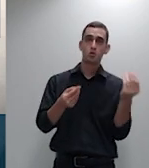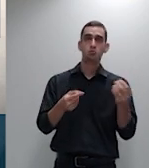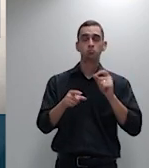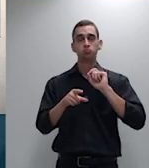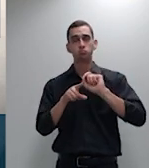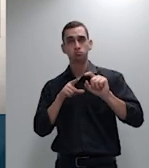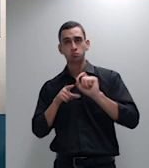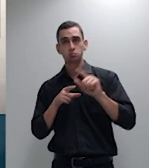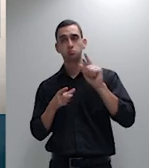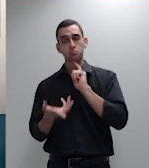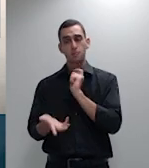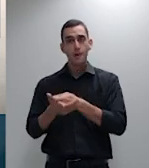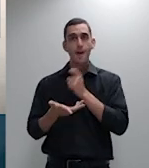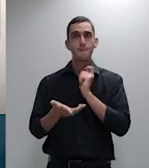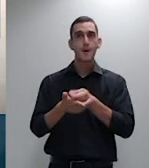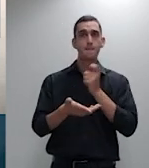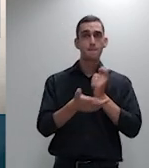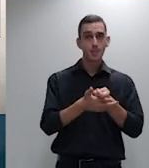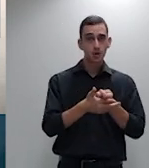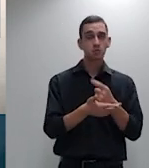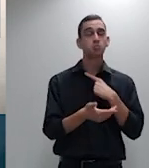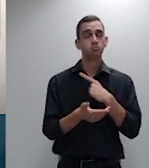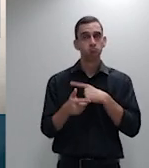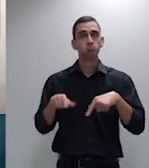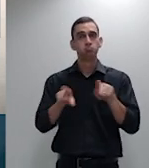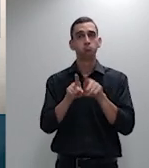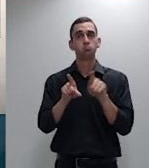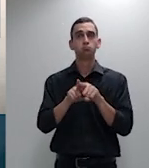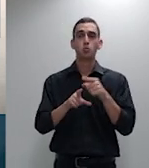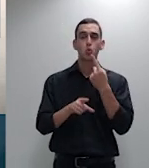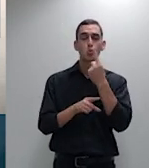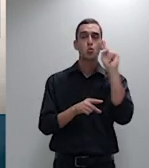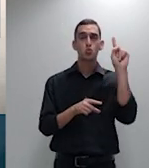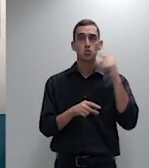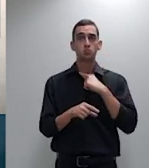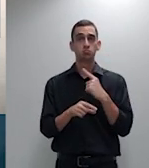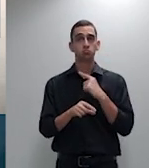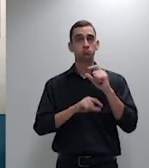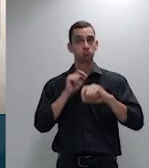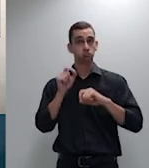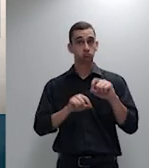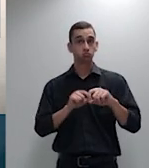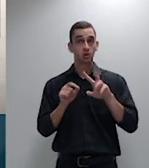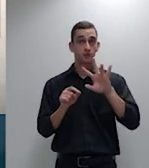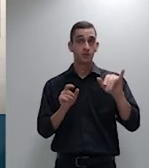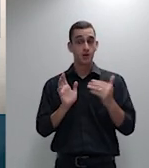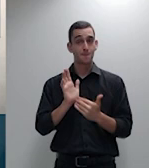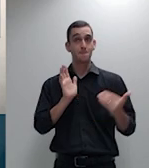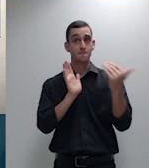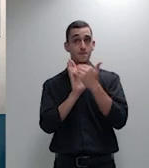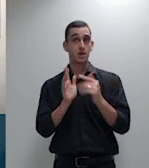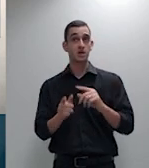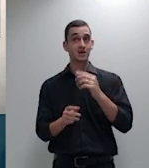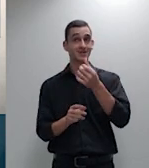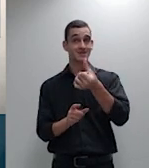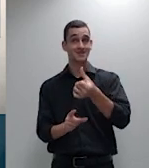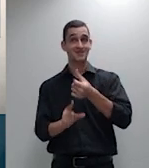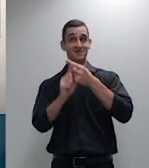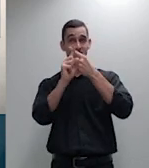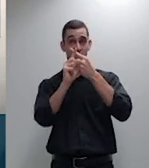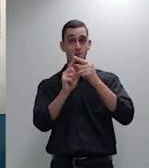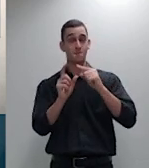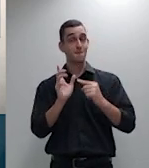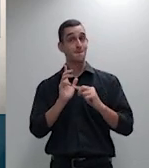perdão a última faixa etária não pode ser mais do que seis vezes maior do que na primeira faixa etária os critérios são objetivos e portanto